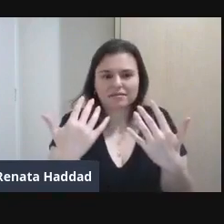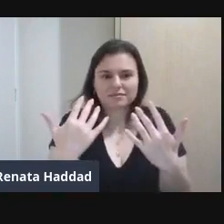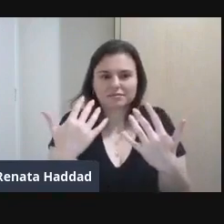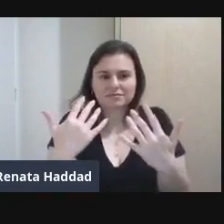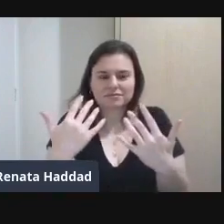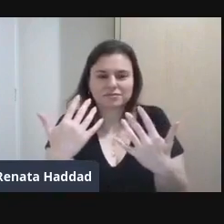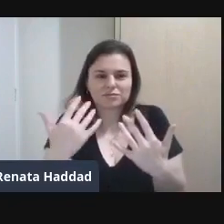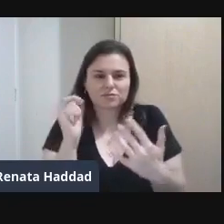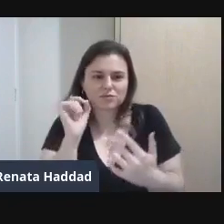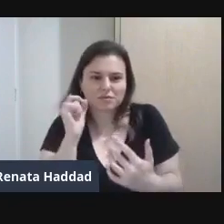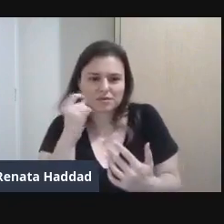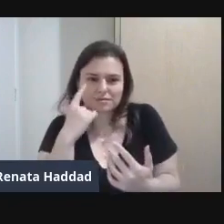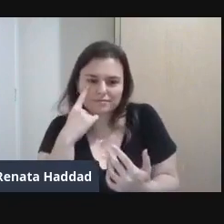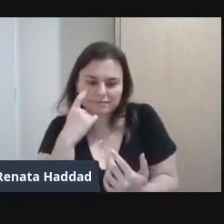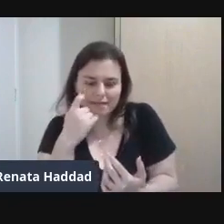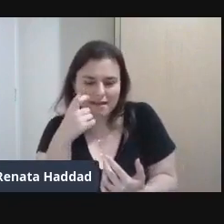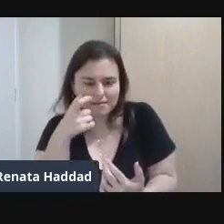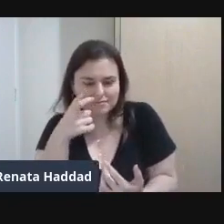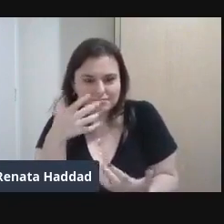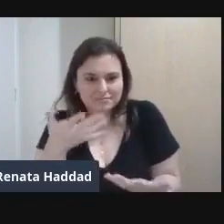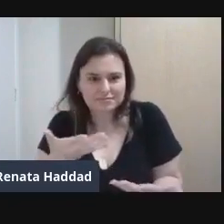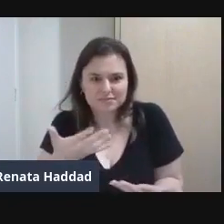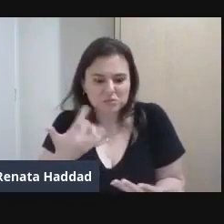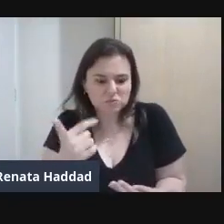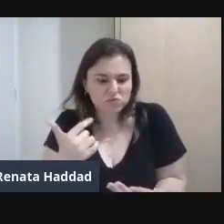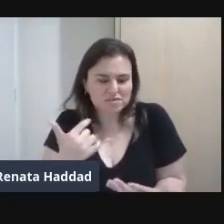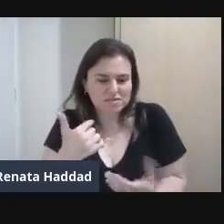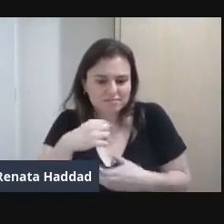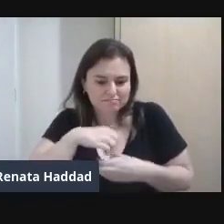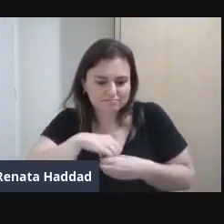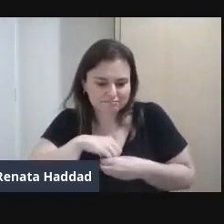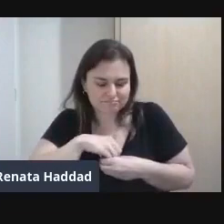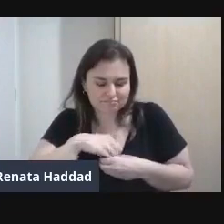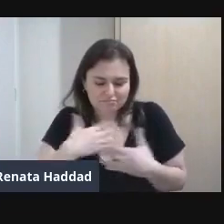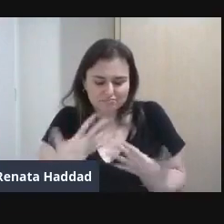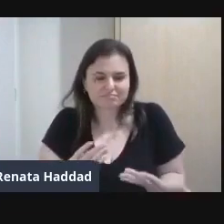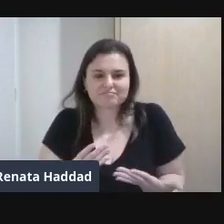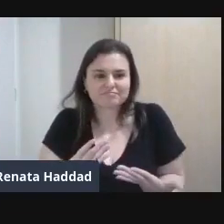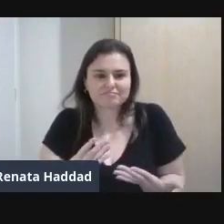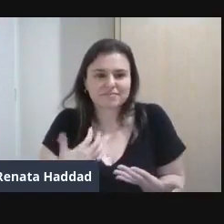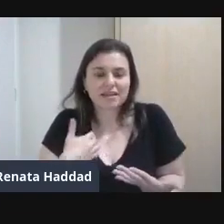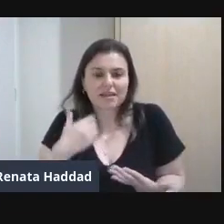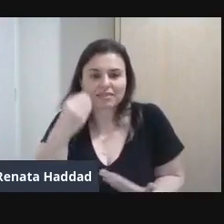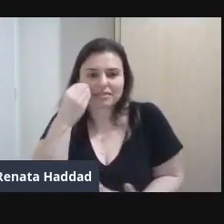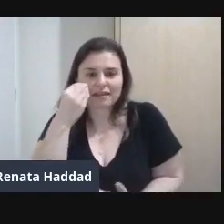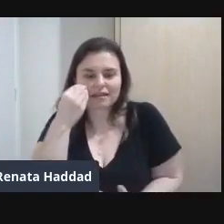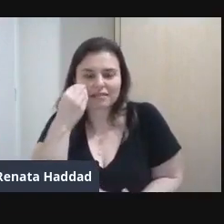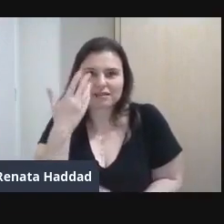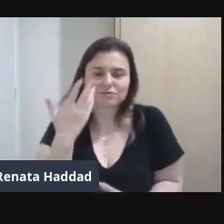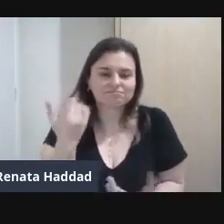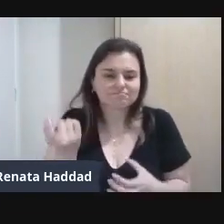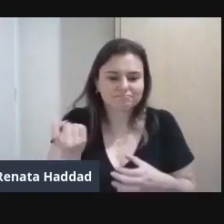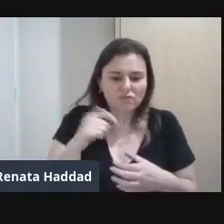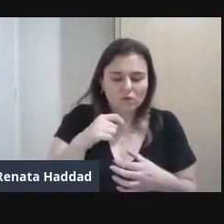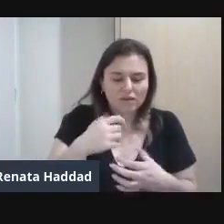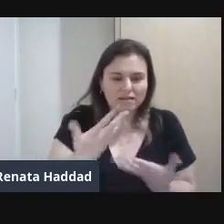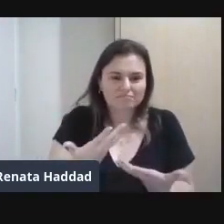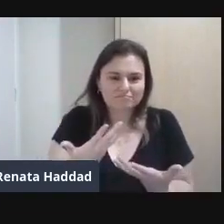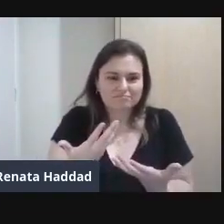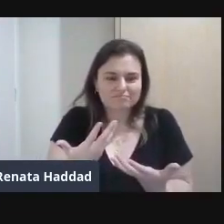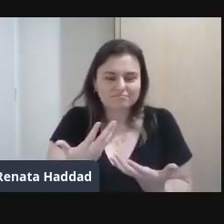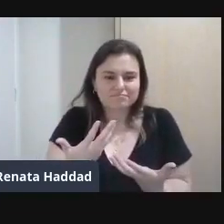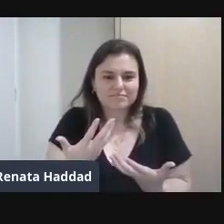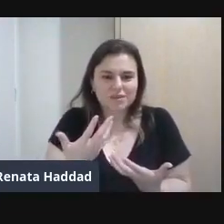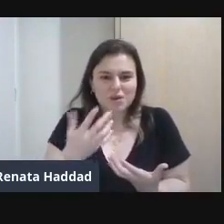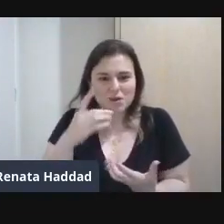Que não existia Mais dentro dele E tentando Recobrar Esta sensação Certa